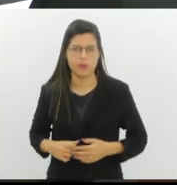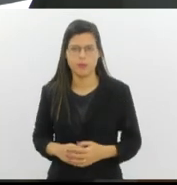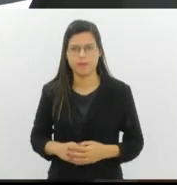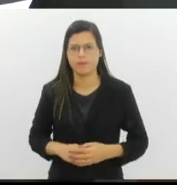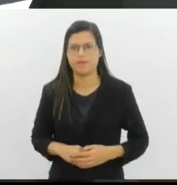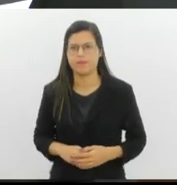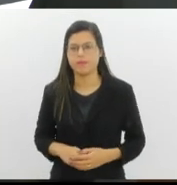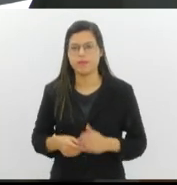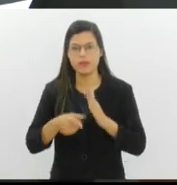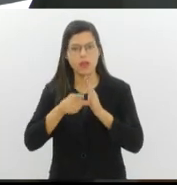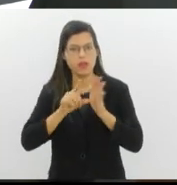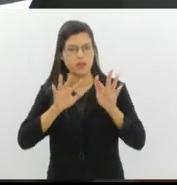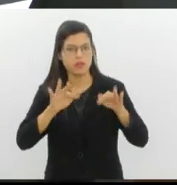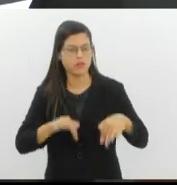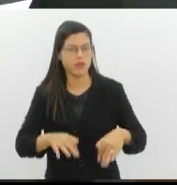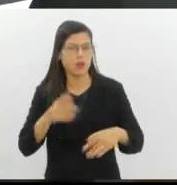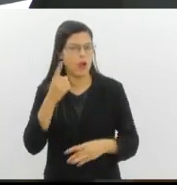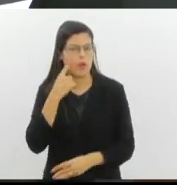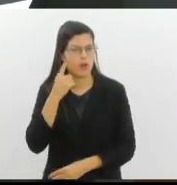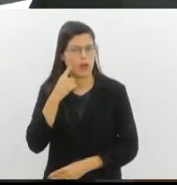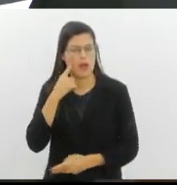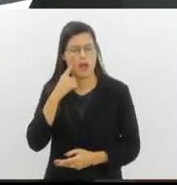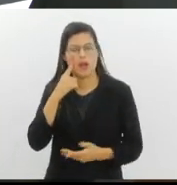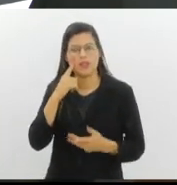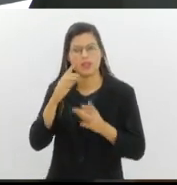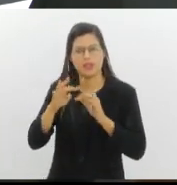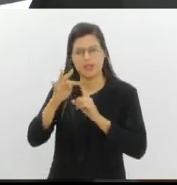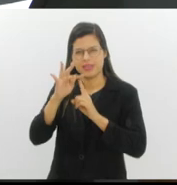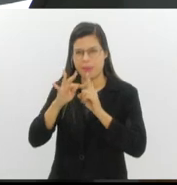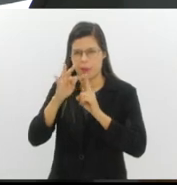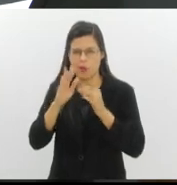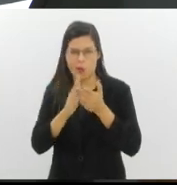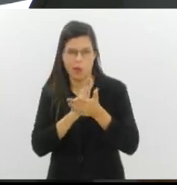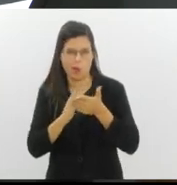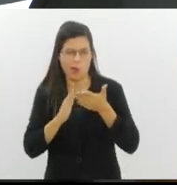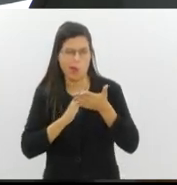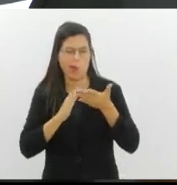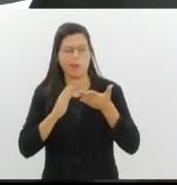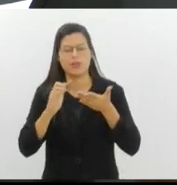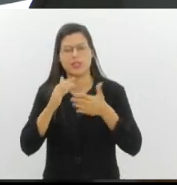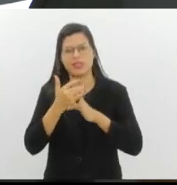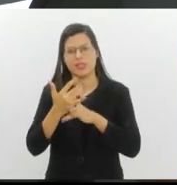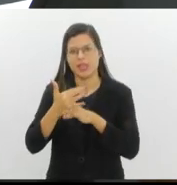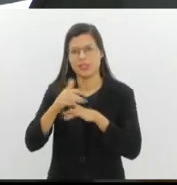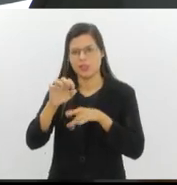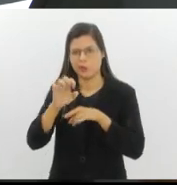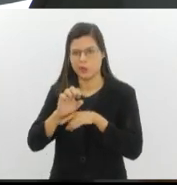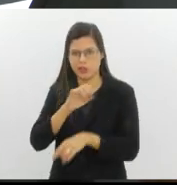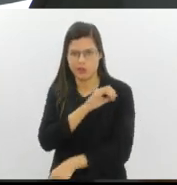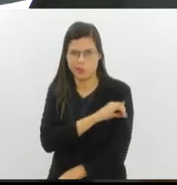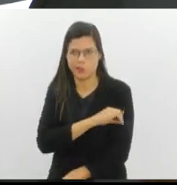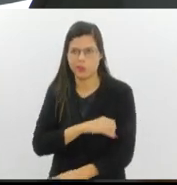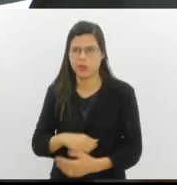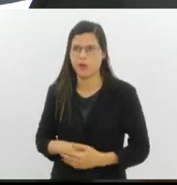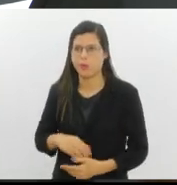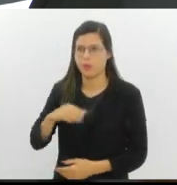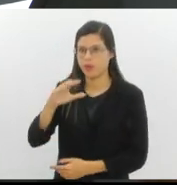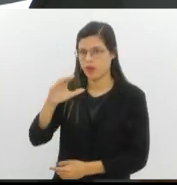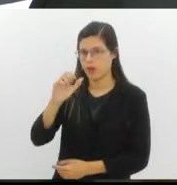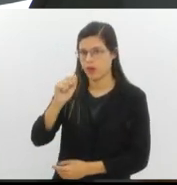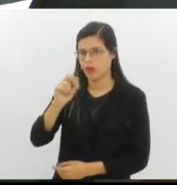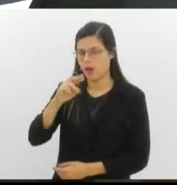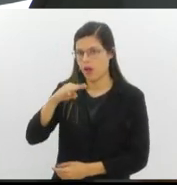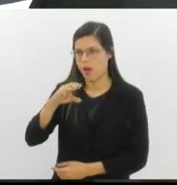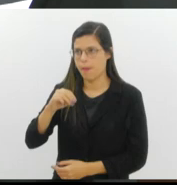E antes de encerrar, vamos dar uma olhada no tempo em algumas cidades aqui do Estado. Aqui na tela, Carmo, 19